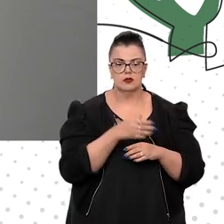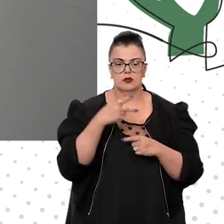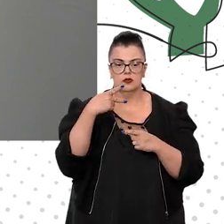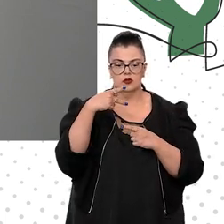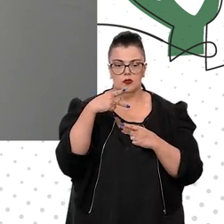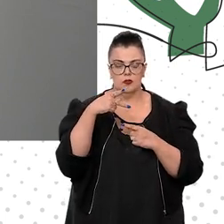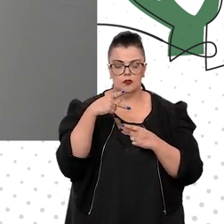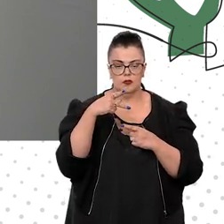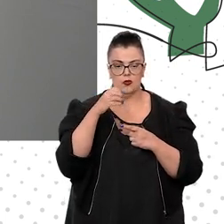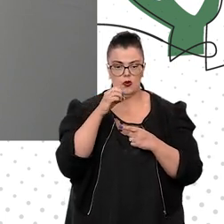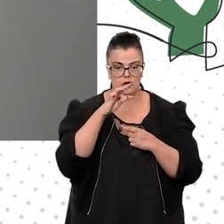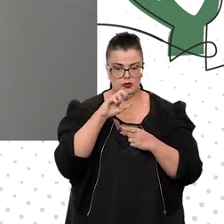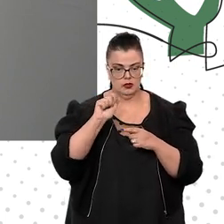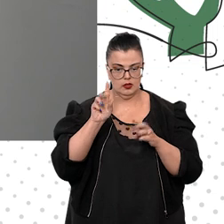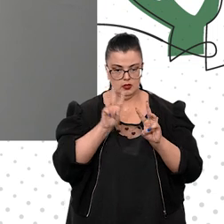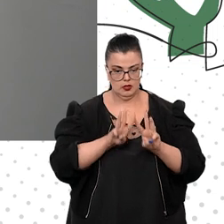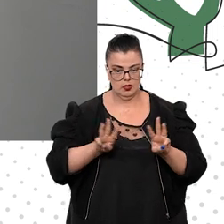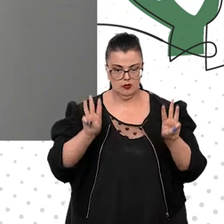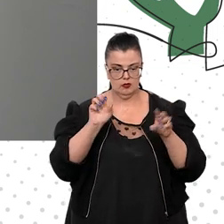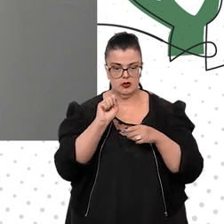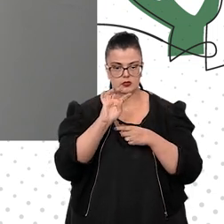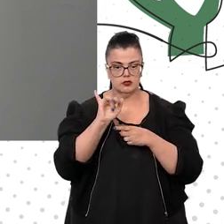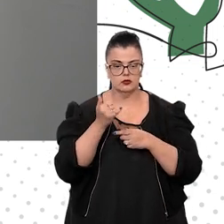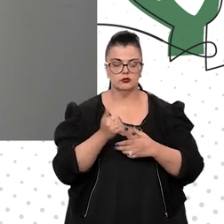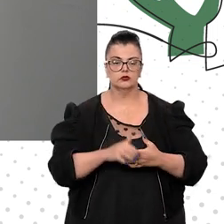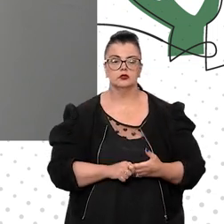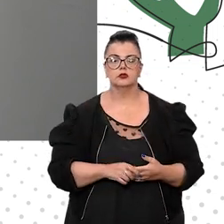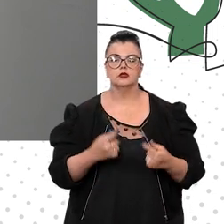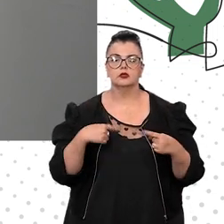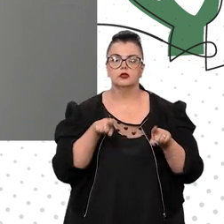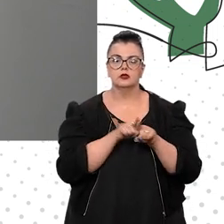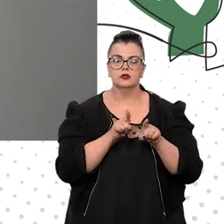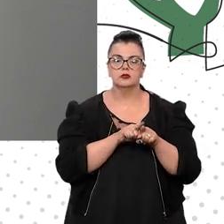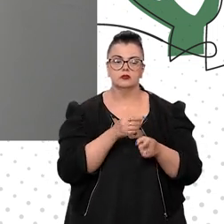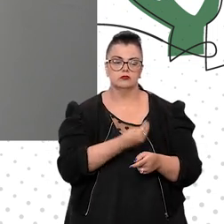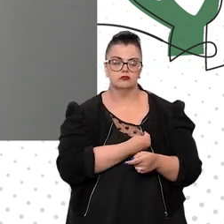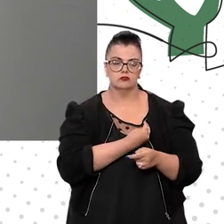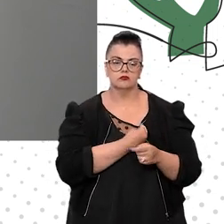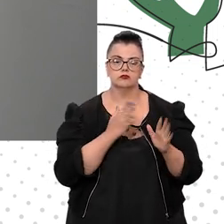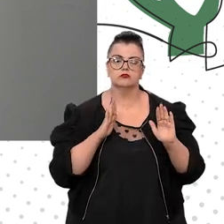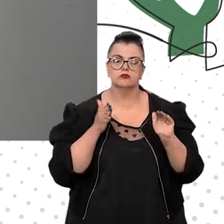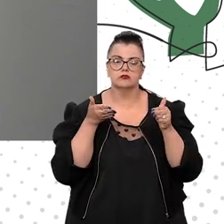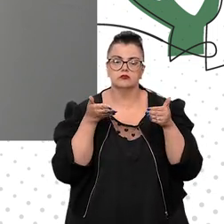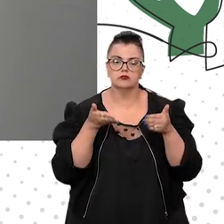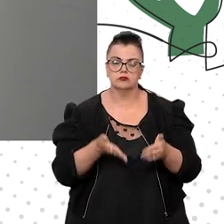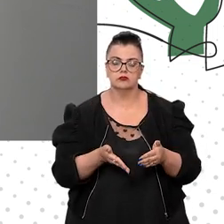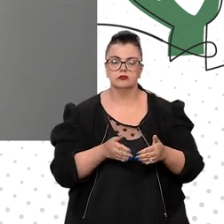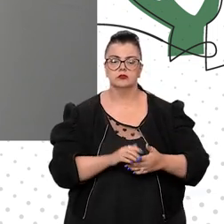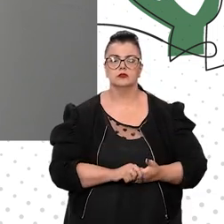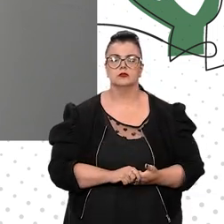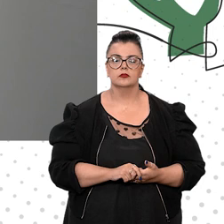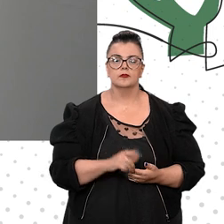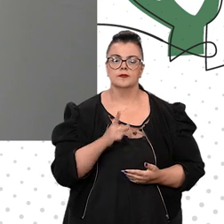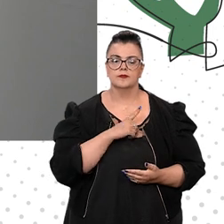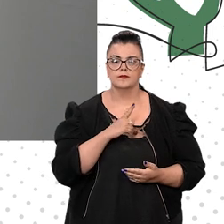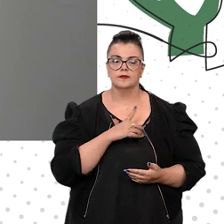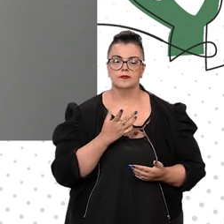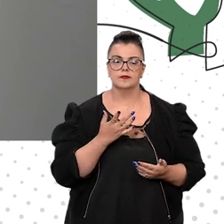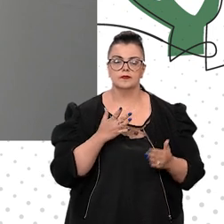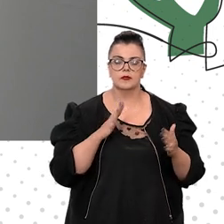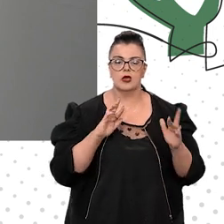STJ. Também participamos ativamente, o STJ participa ativamente da rede de